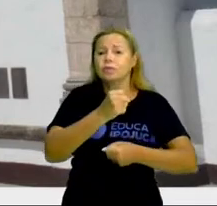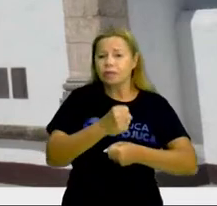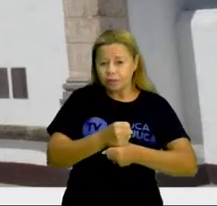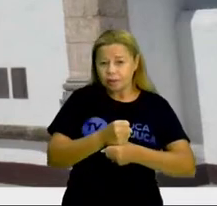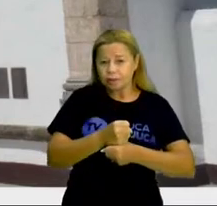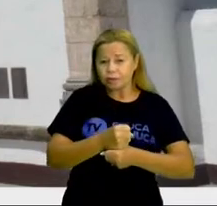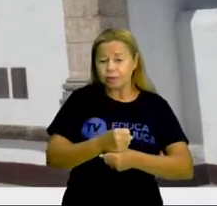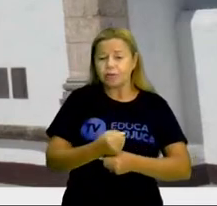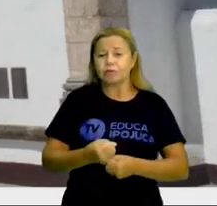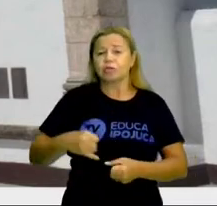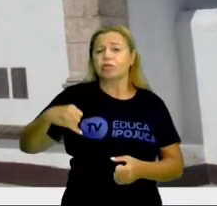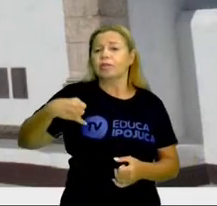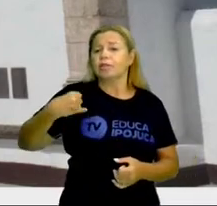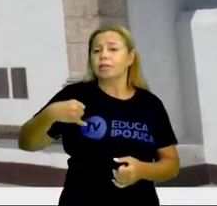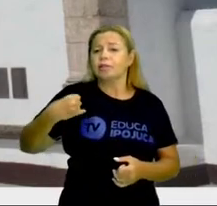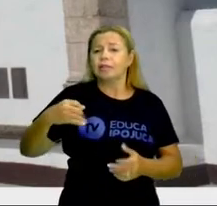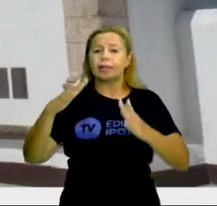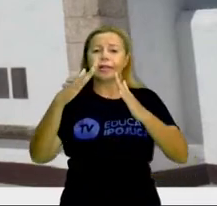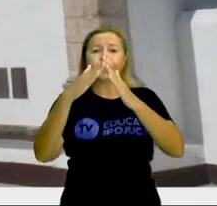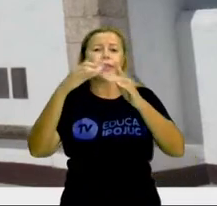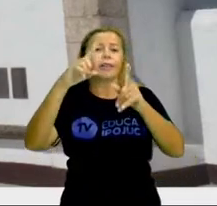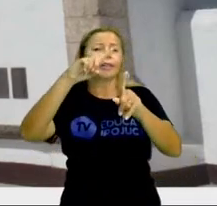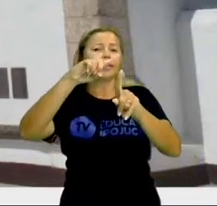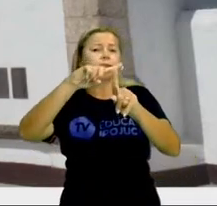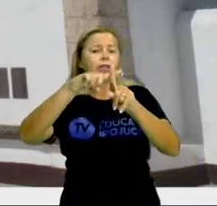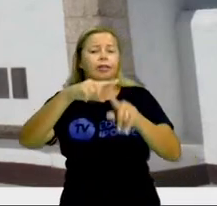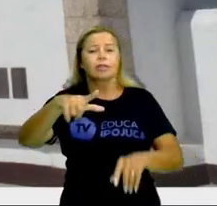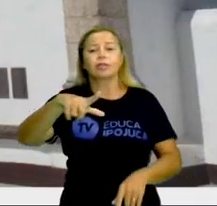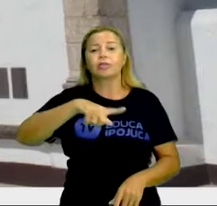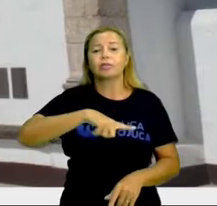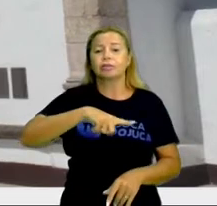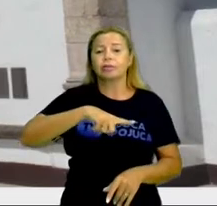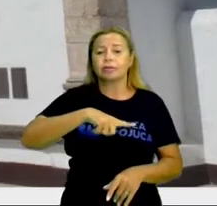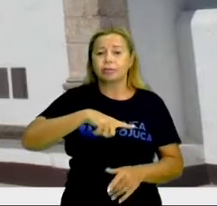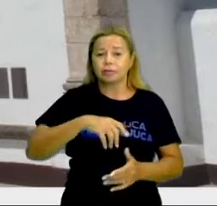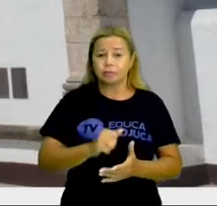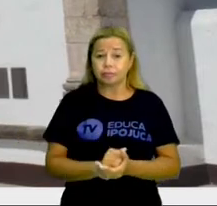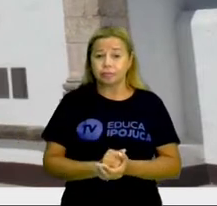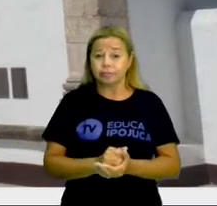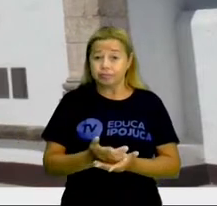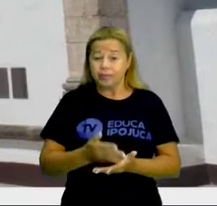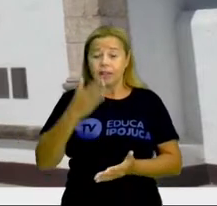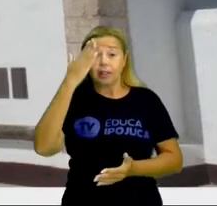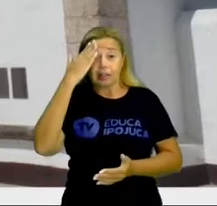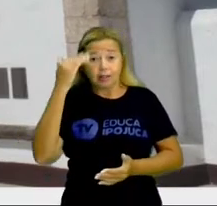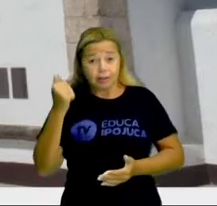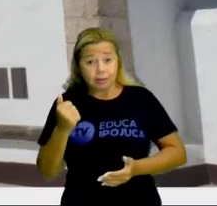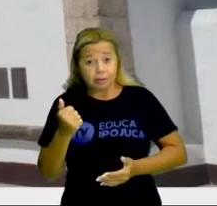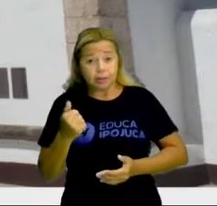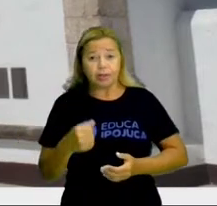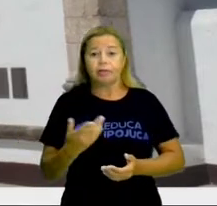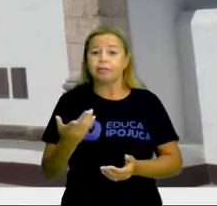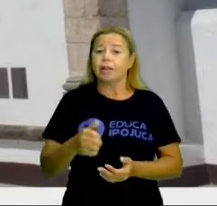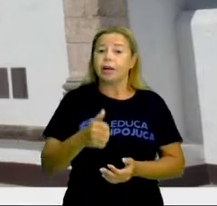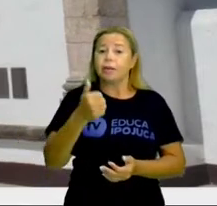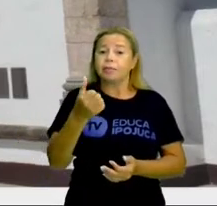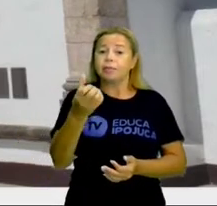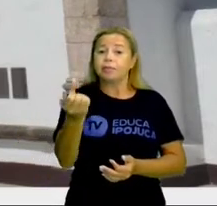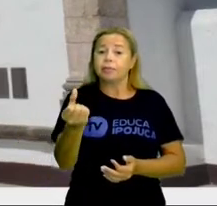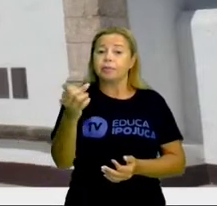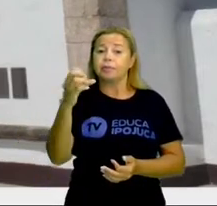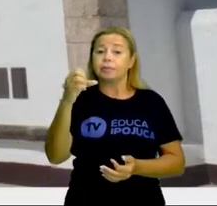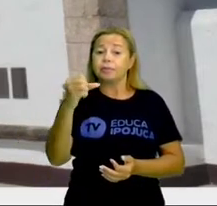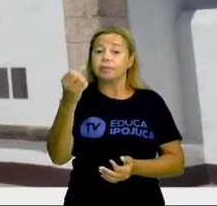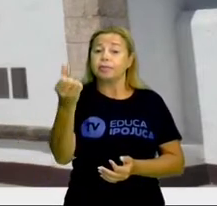igreja construída? Quantos anos faz da fundação dessa igreja? Lembrando, 1606, esse ano,